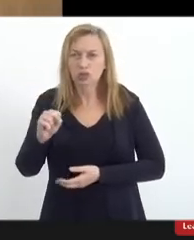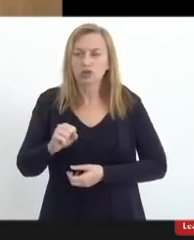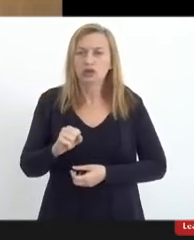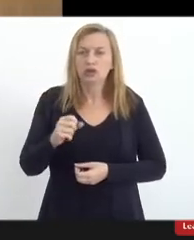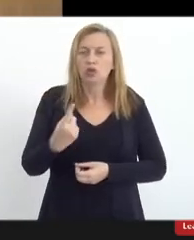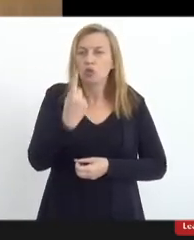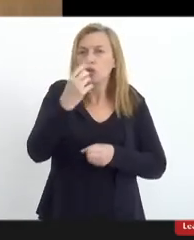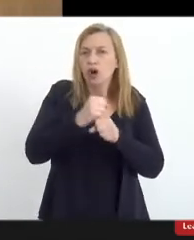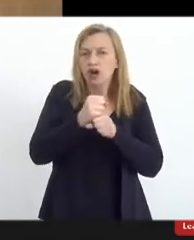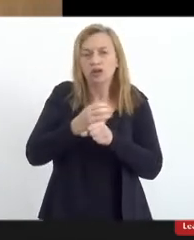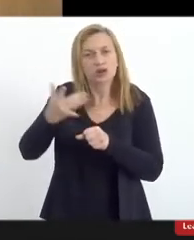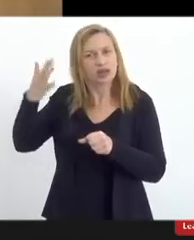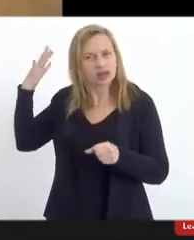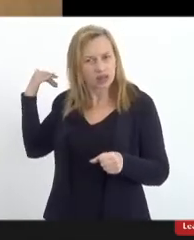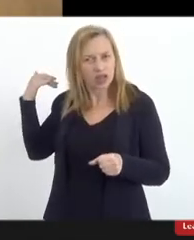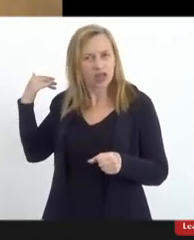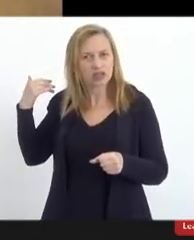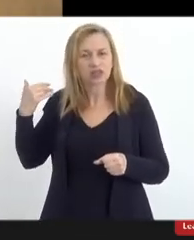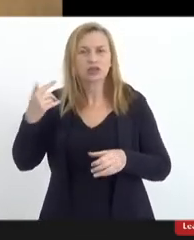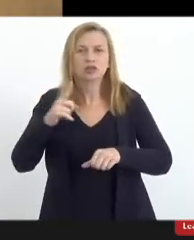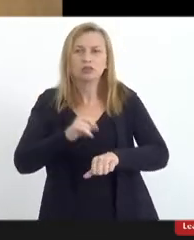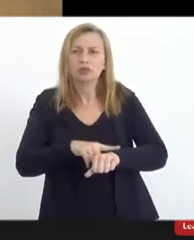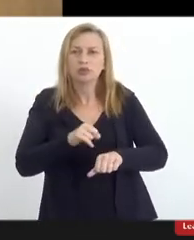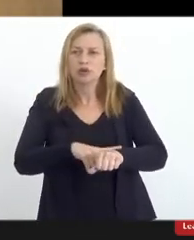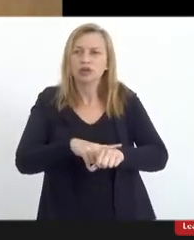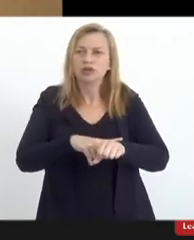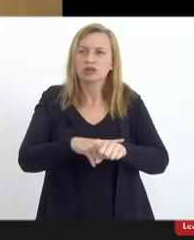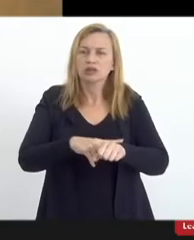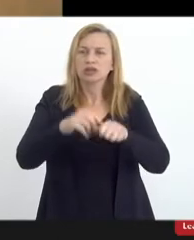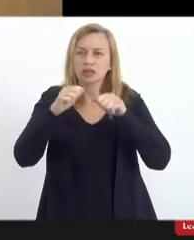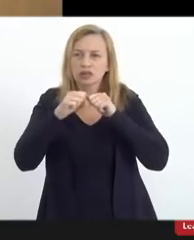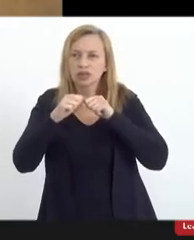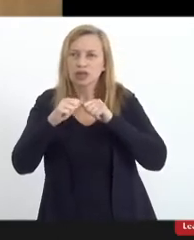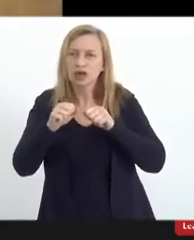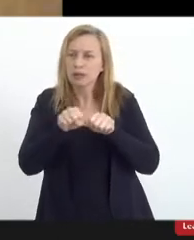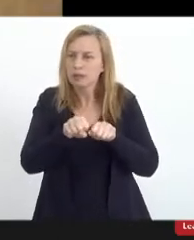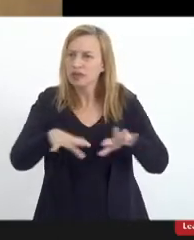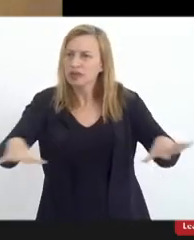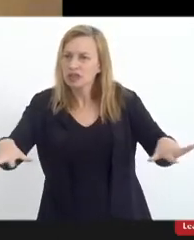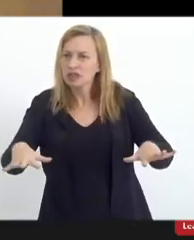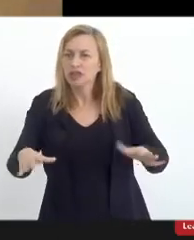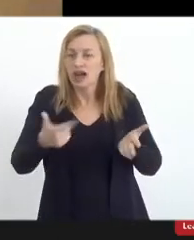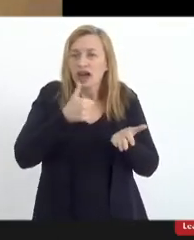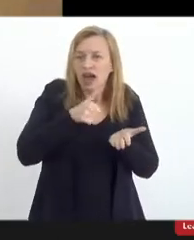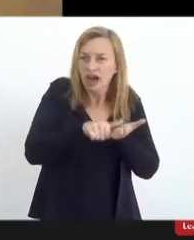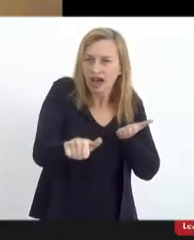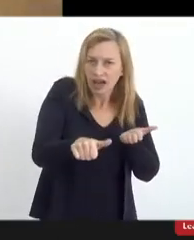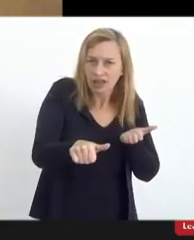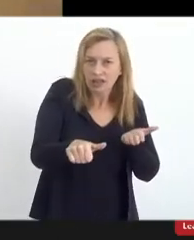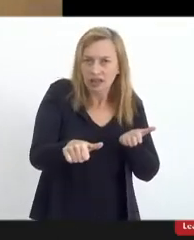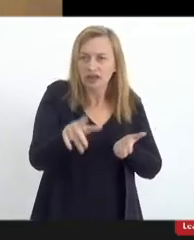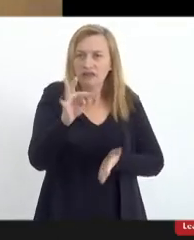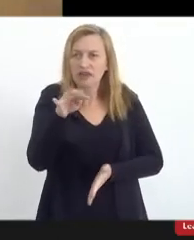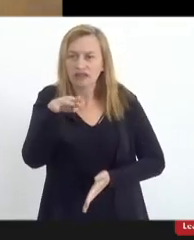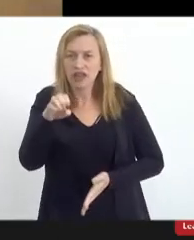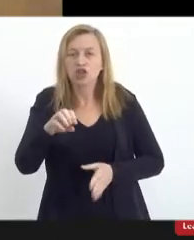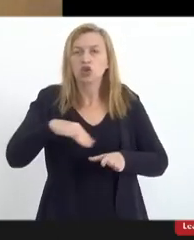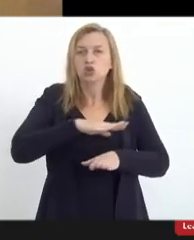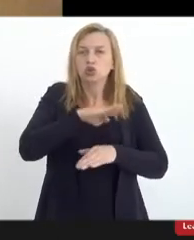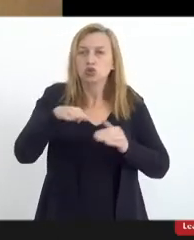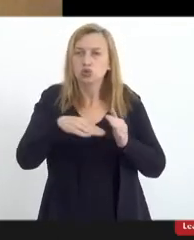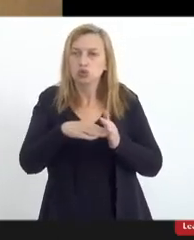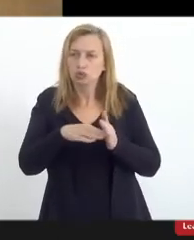um ano atrás, durante, inclusive, a pandemia, que é a carta encíclica Fratelli Tutti. Somos todos